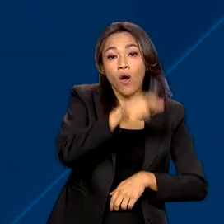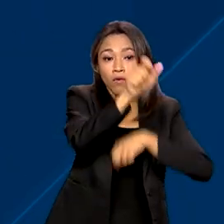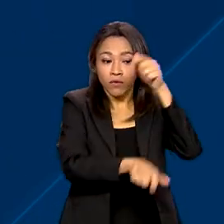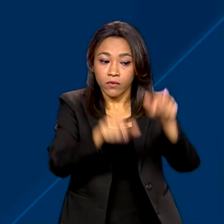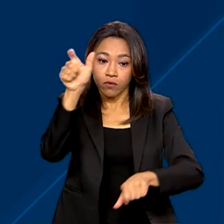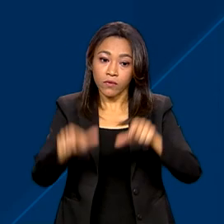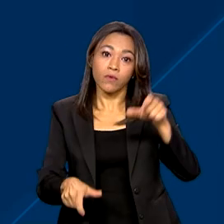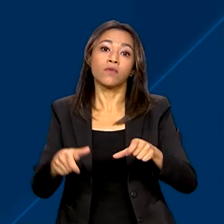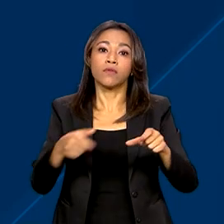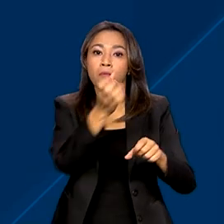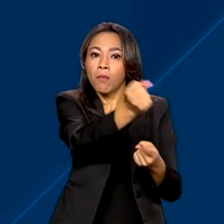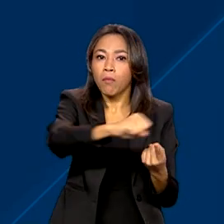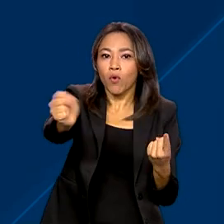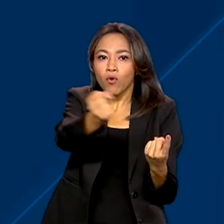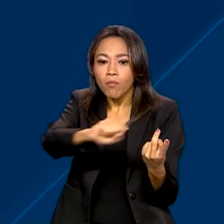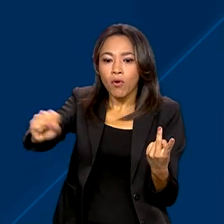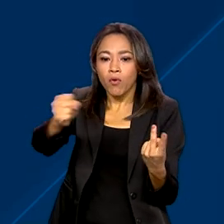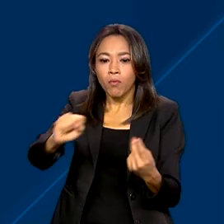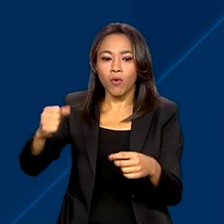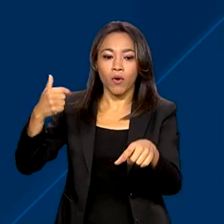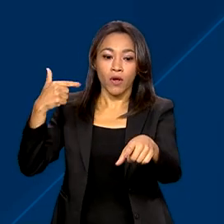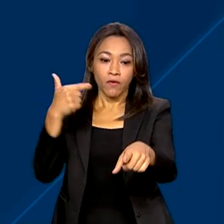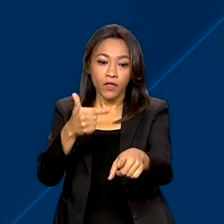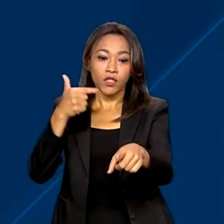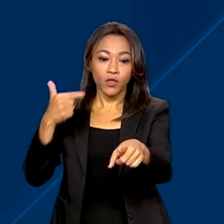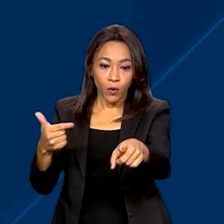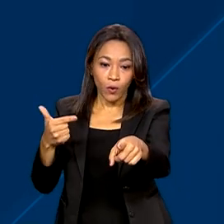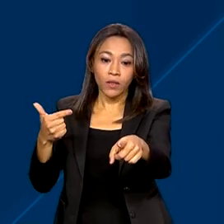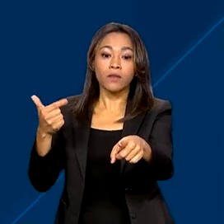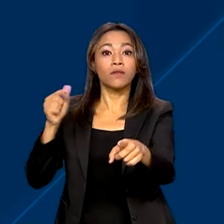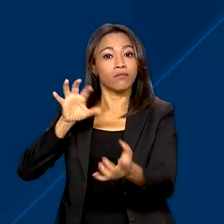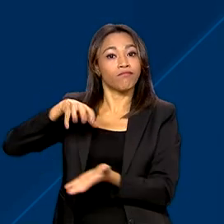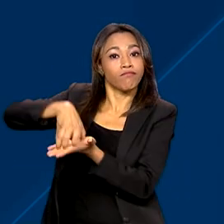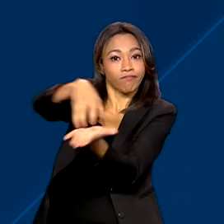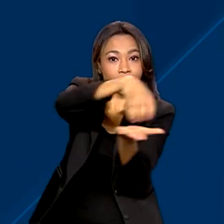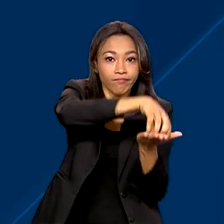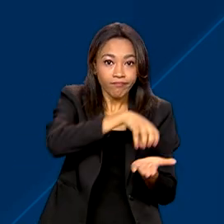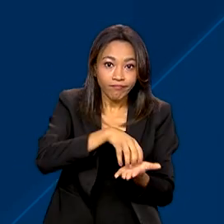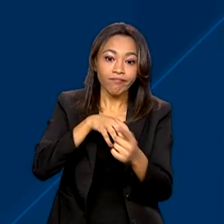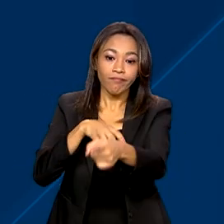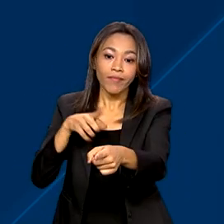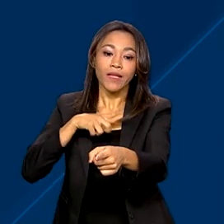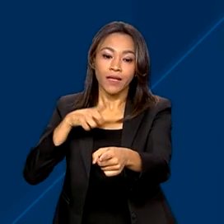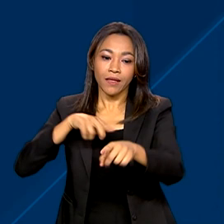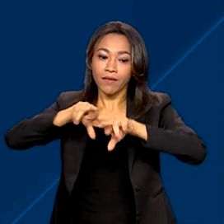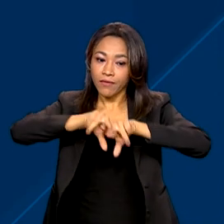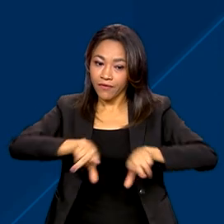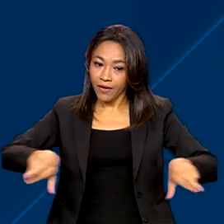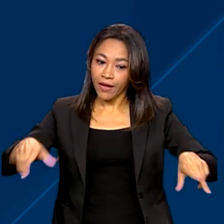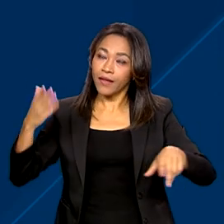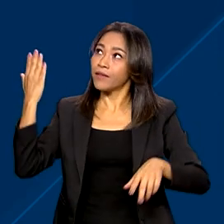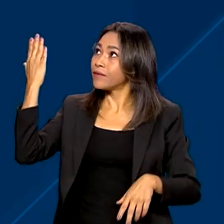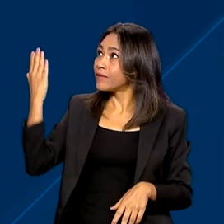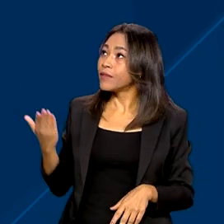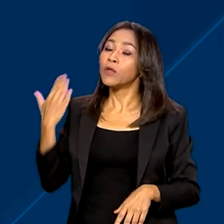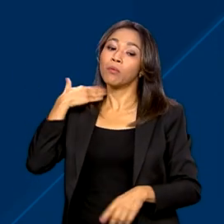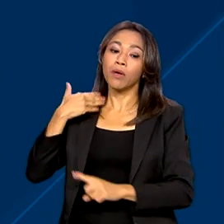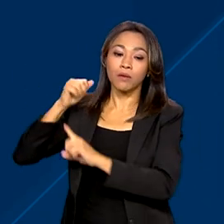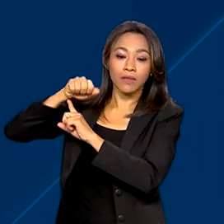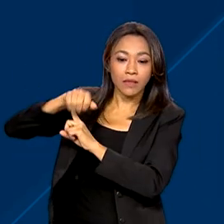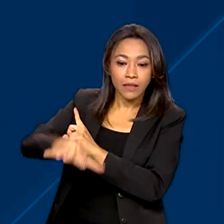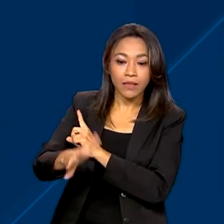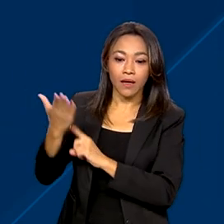atuar em 22 órgãos e em vários ministérios com as carreiras transversais. Além do Banco Central,